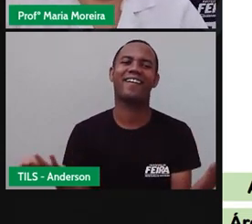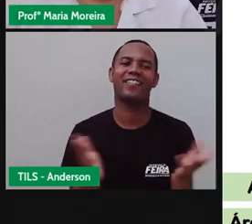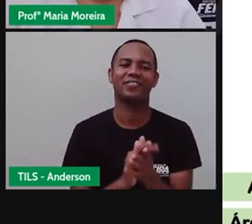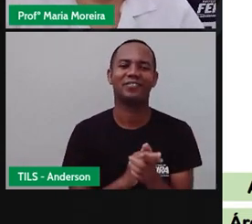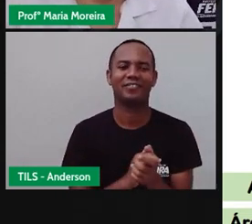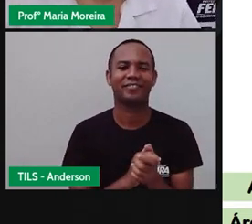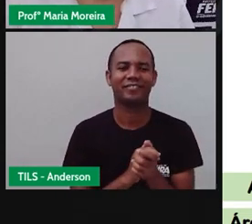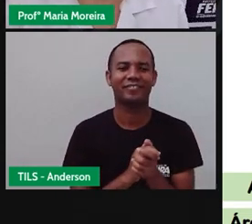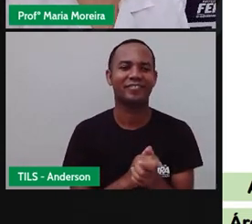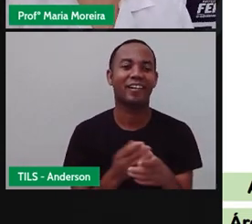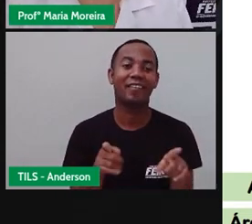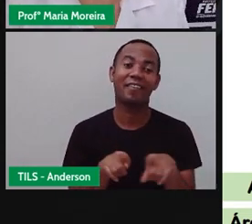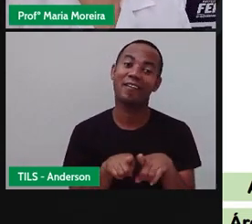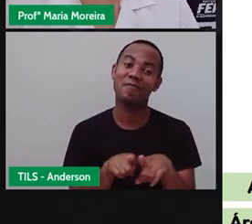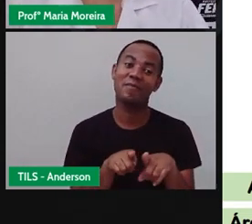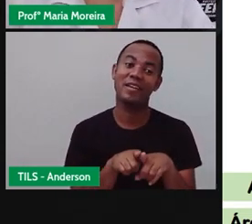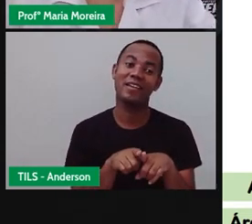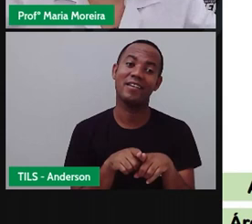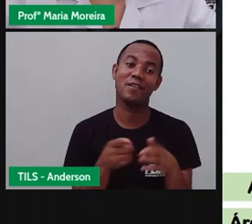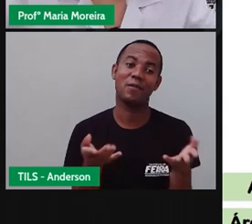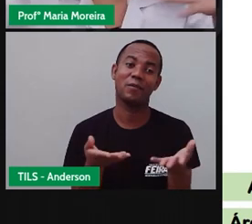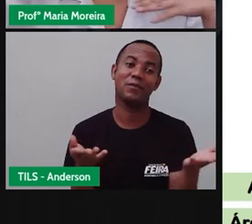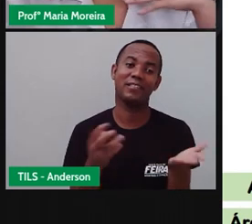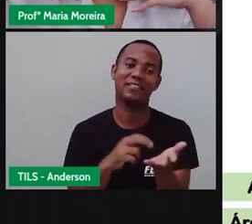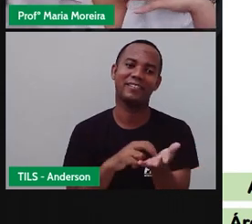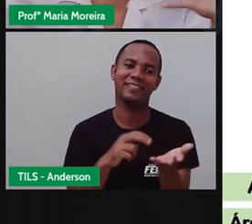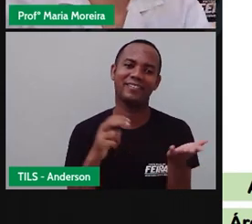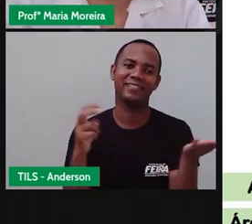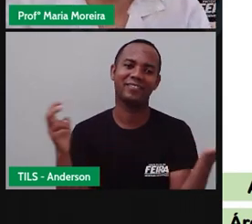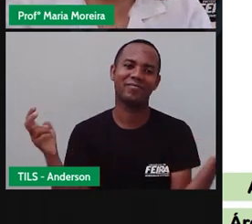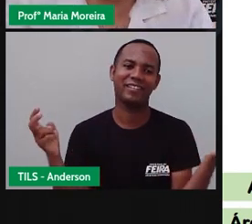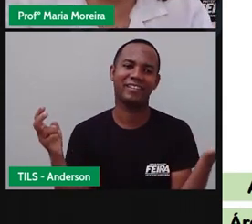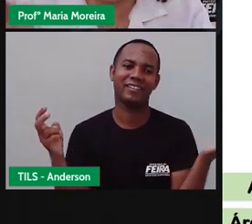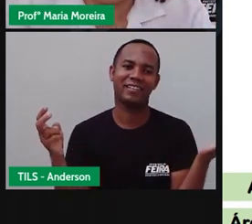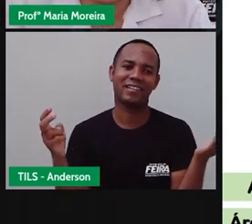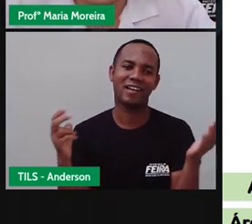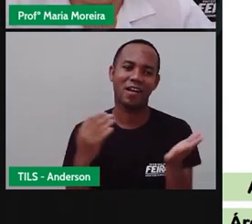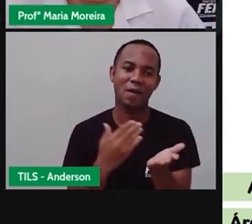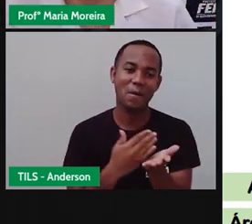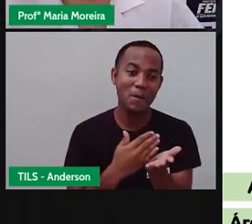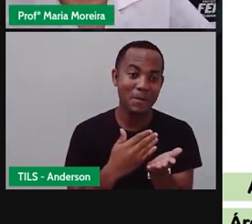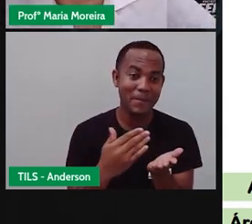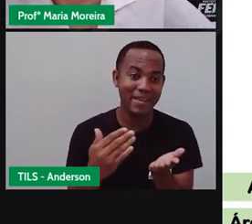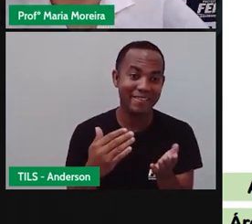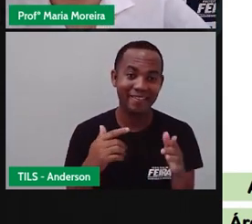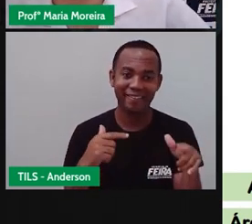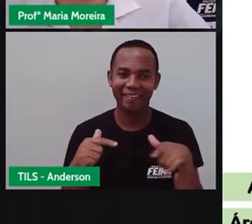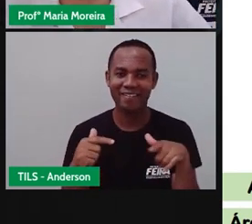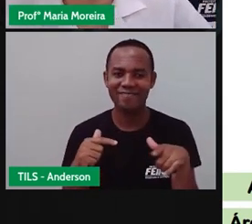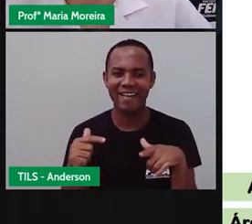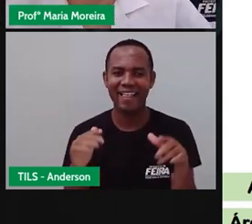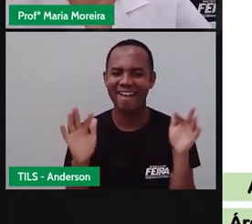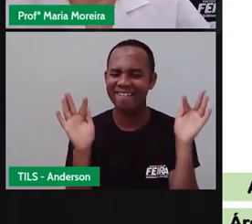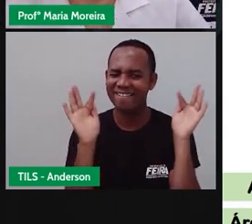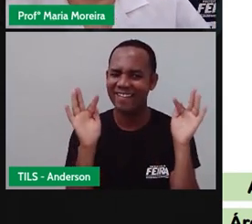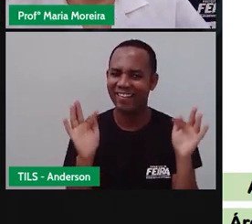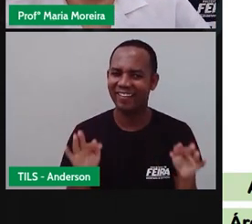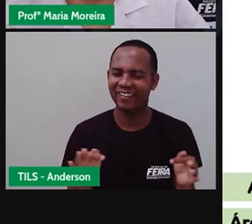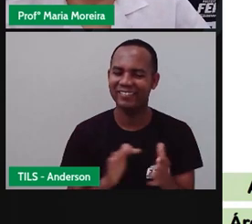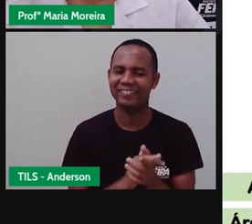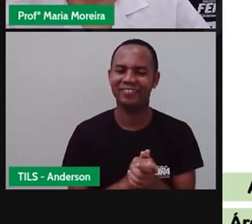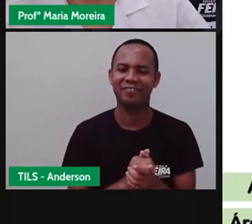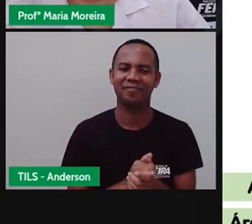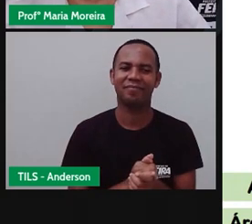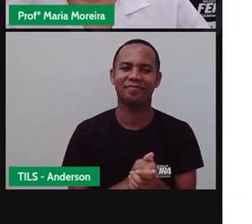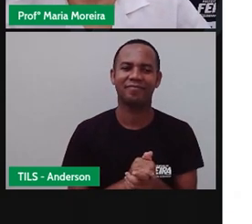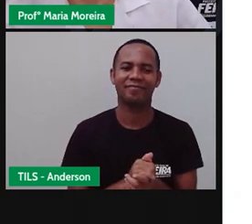aqui logo pela manhã de vocês. Olha, que coisa maravilhosa. Que rocinhos lindos esses nossos aqui para vocês. Vamos lá.